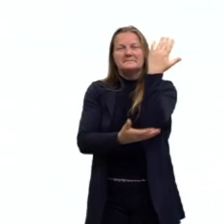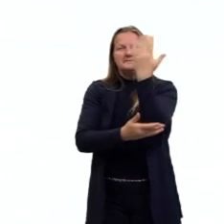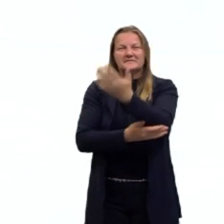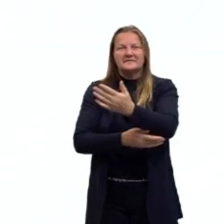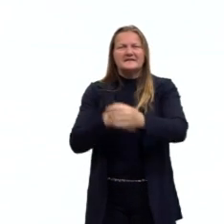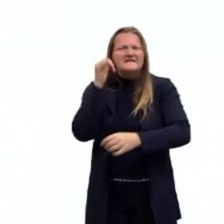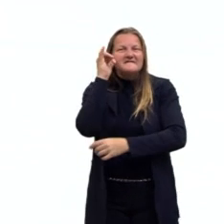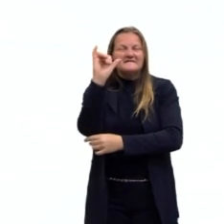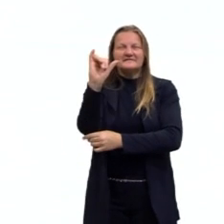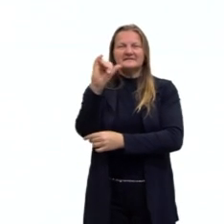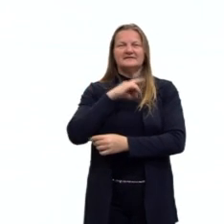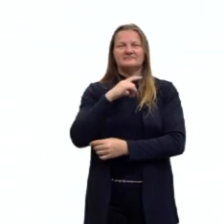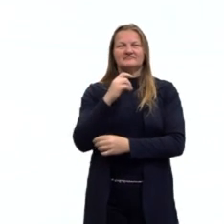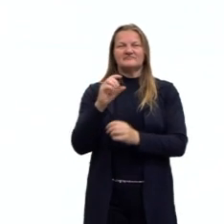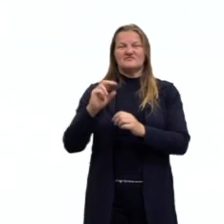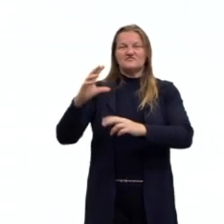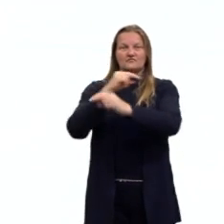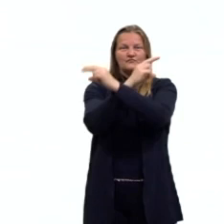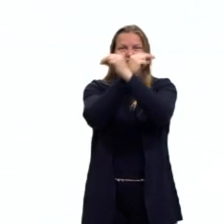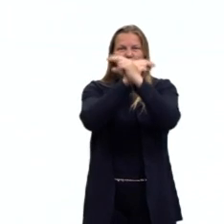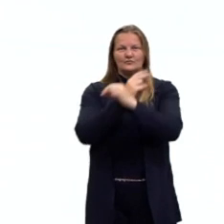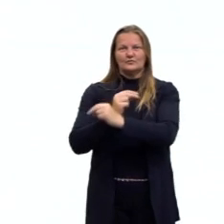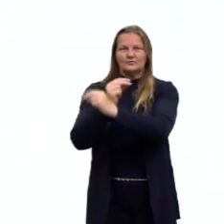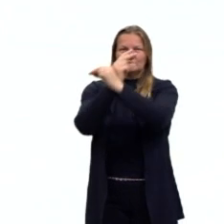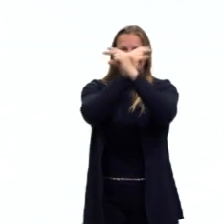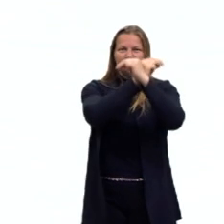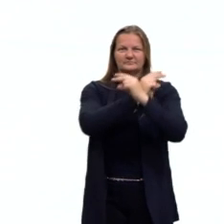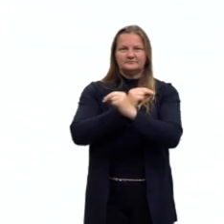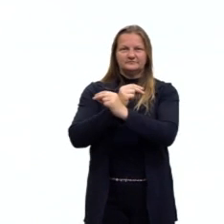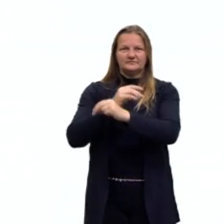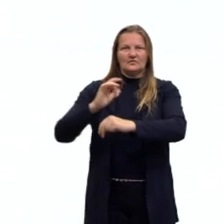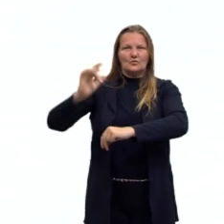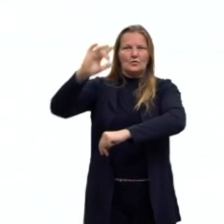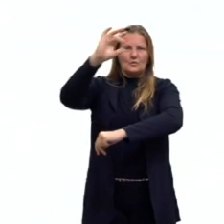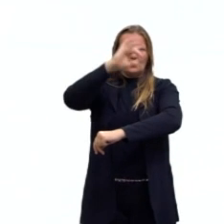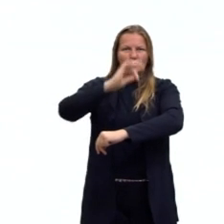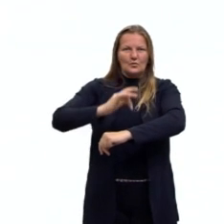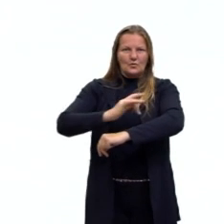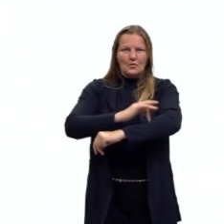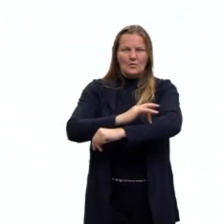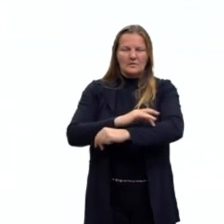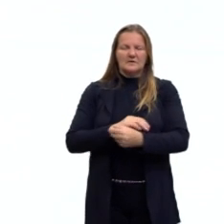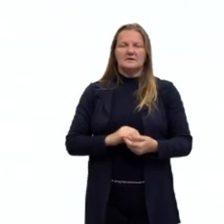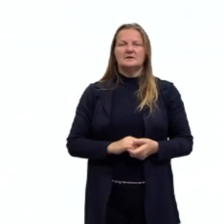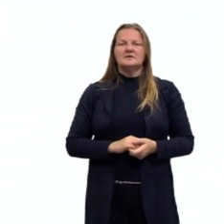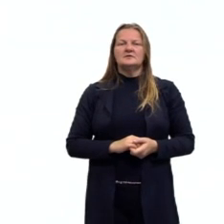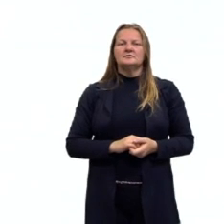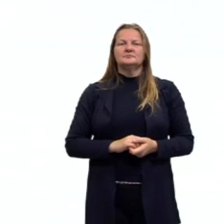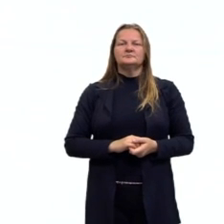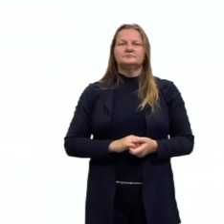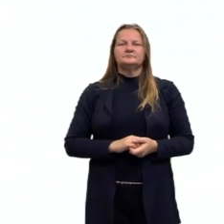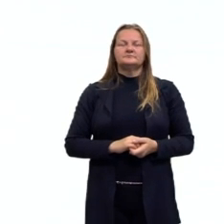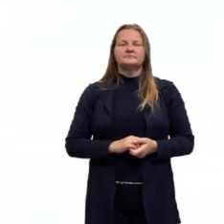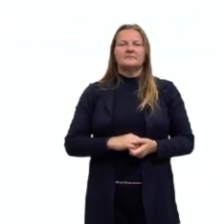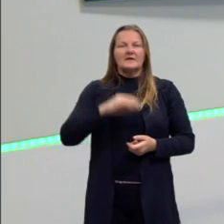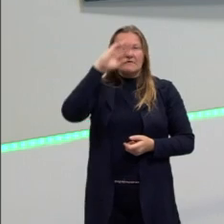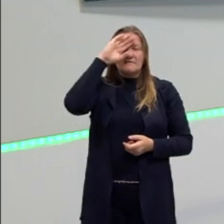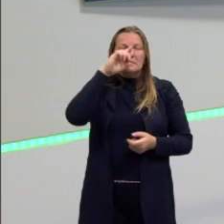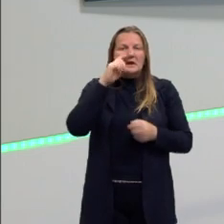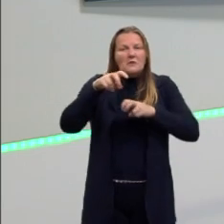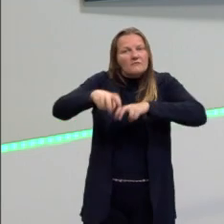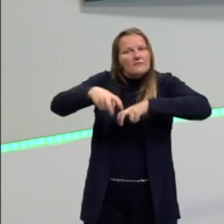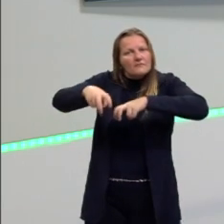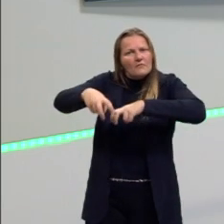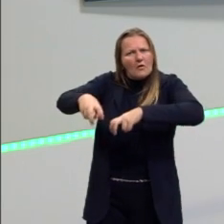evitar, né? A proliferação dos mosquitos, certo? Por exemplo, a febre amarela rural,